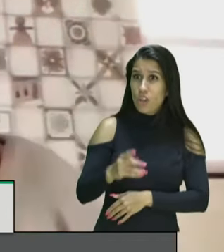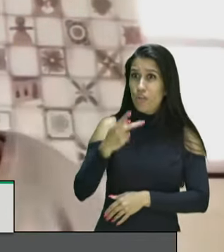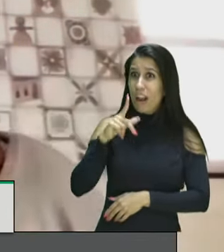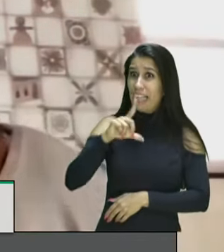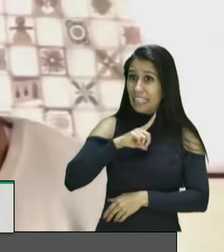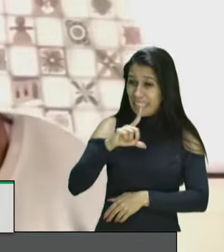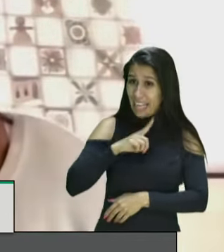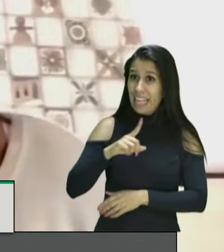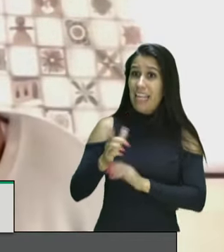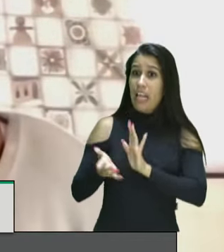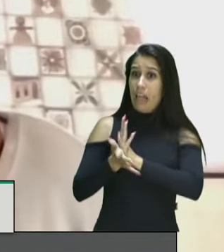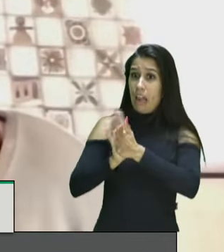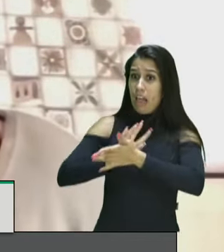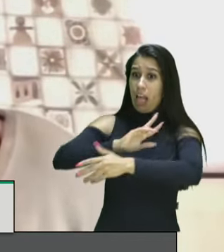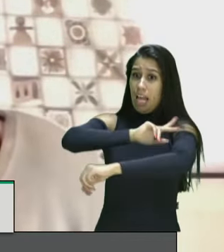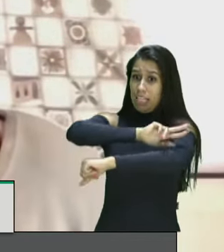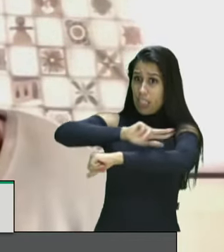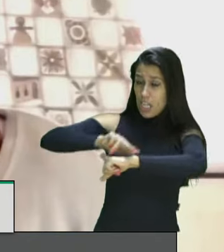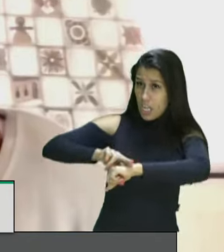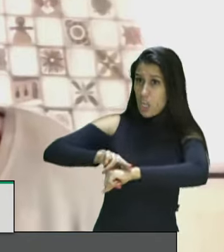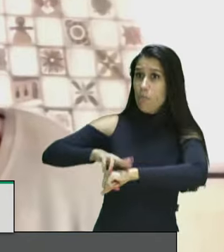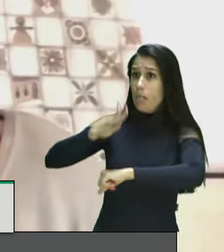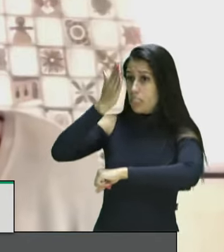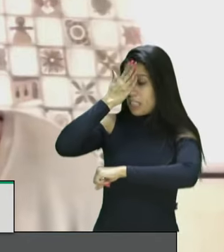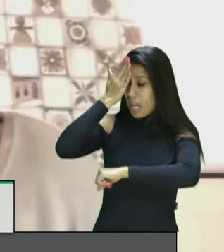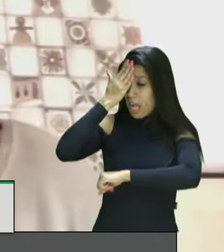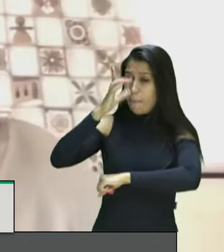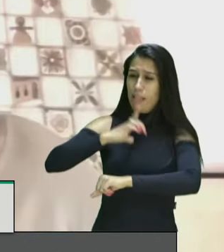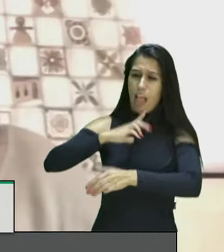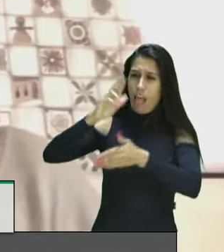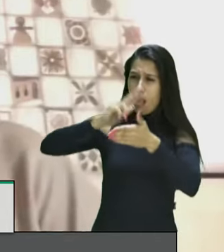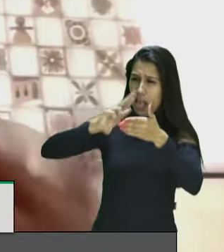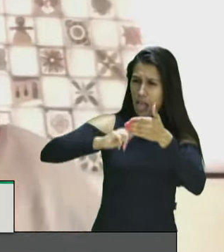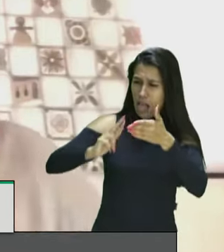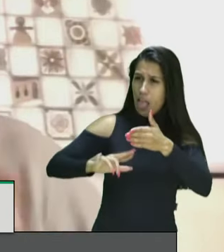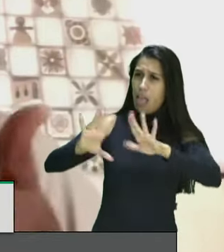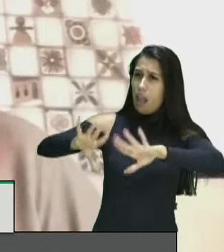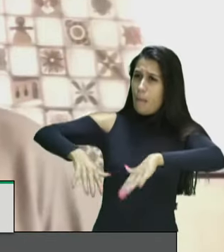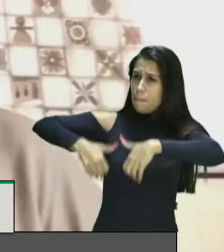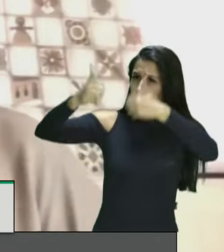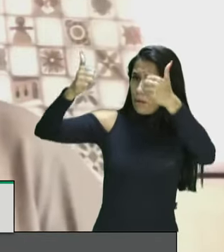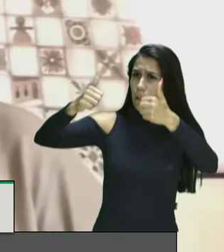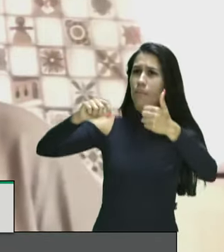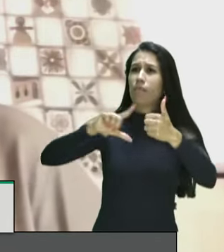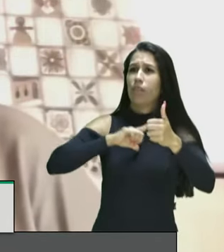Brasil é quem tem feito os melhores relatórios e se o Brasil está